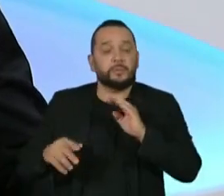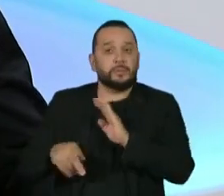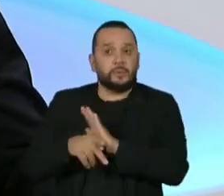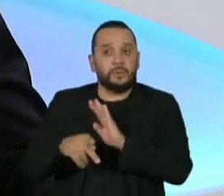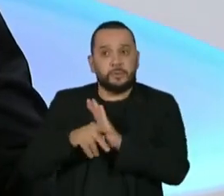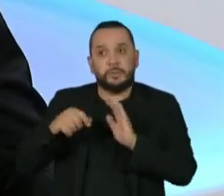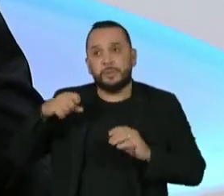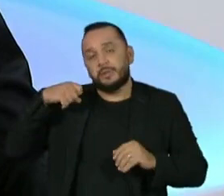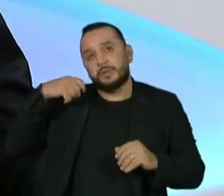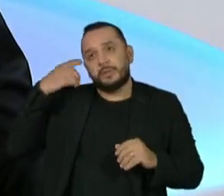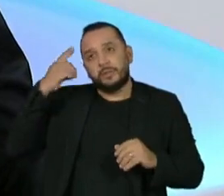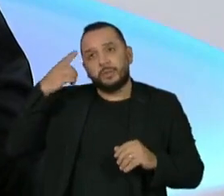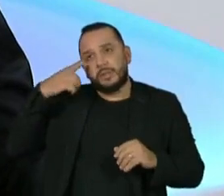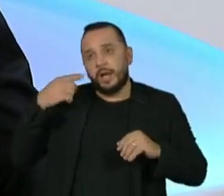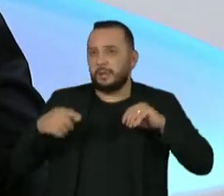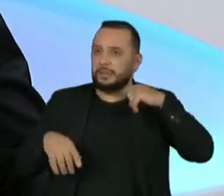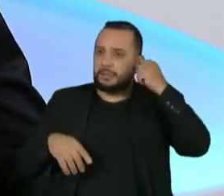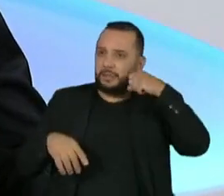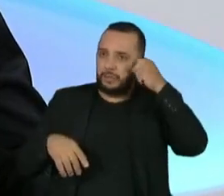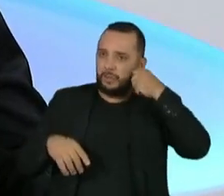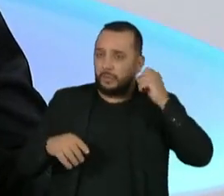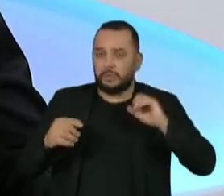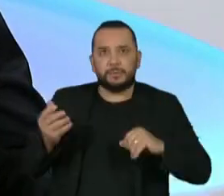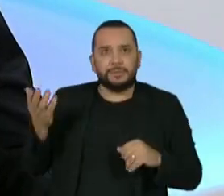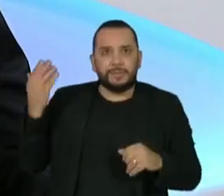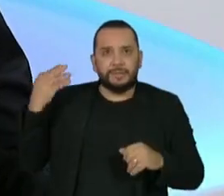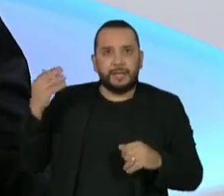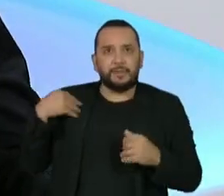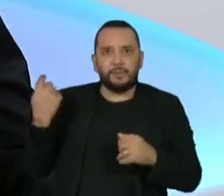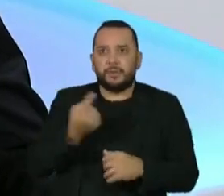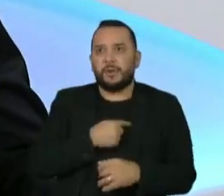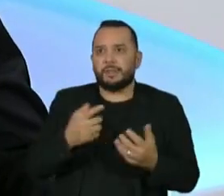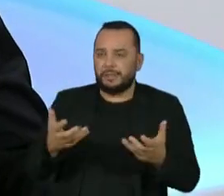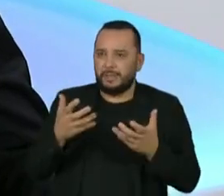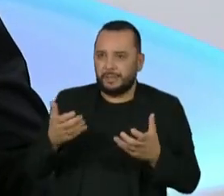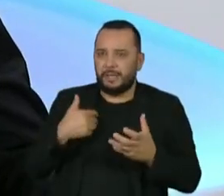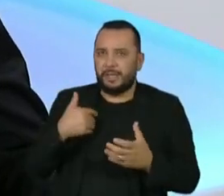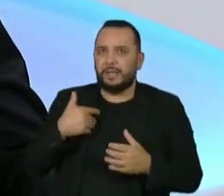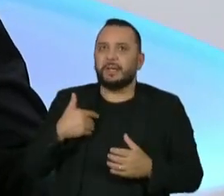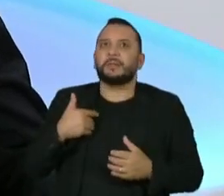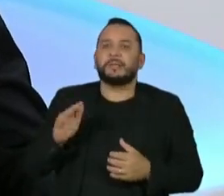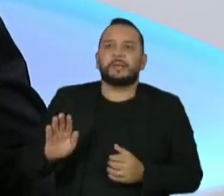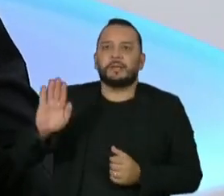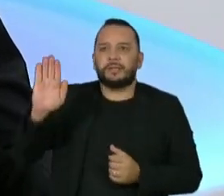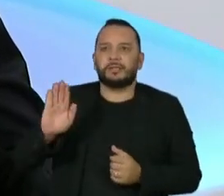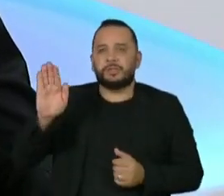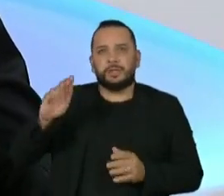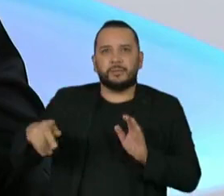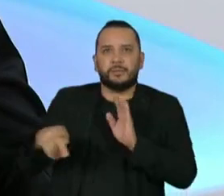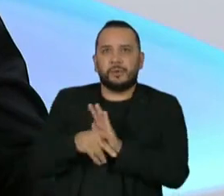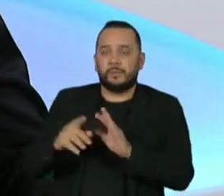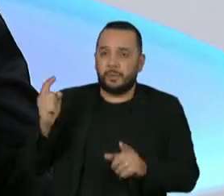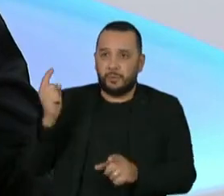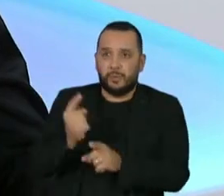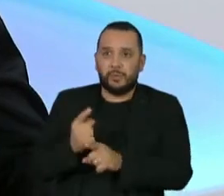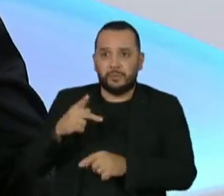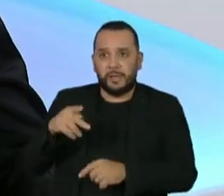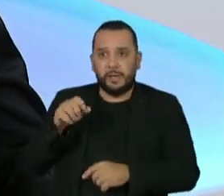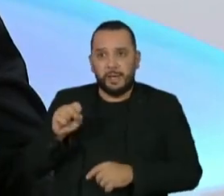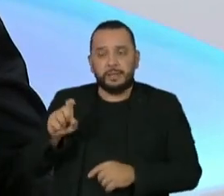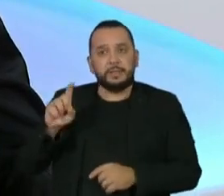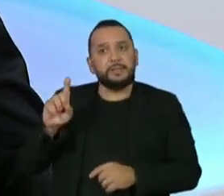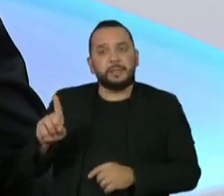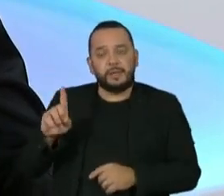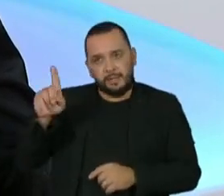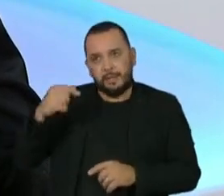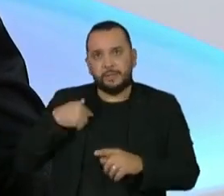diretriz do partido do ano passado era ter uma candidatura própria, isso foi feito no encontro nacional do PSD em Brasília, afirmamos como item 1 da